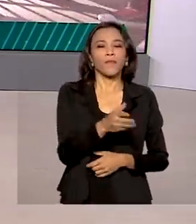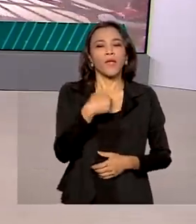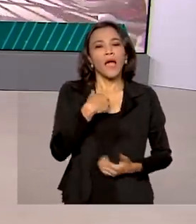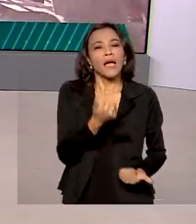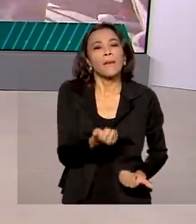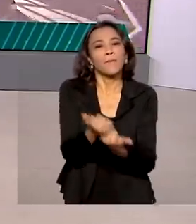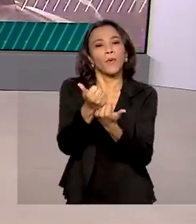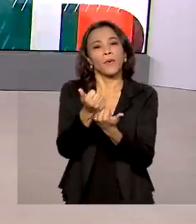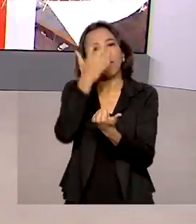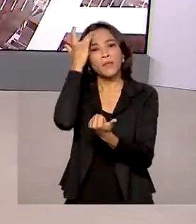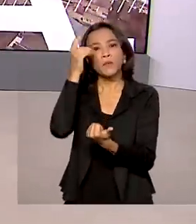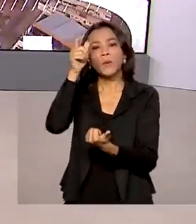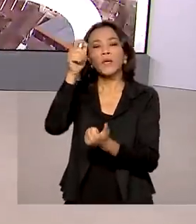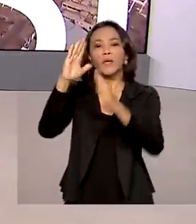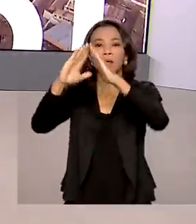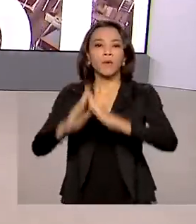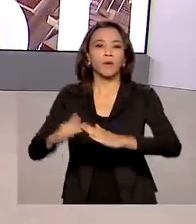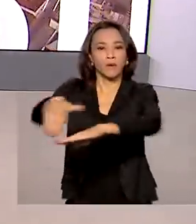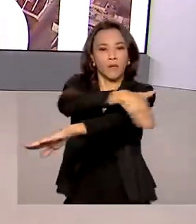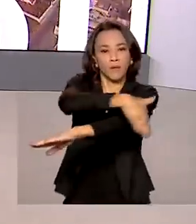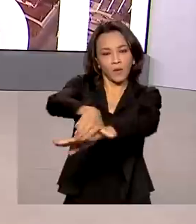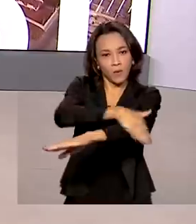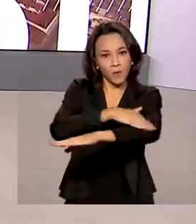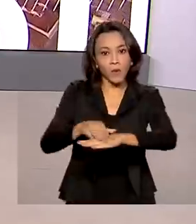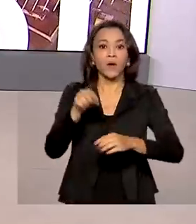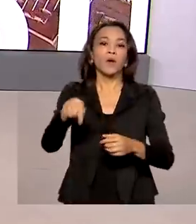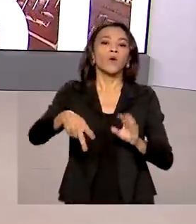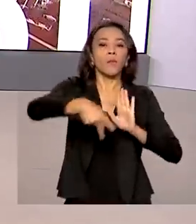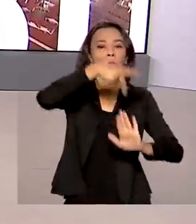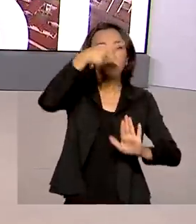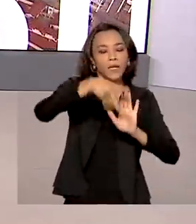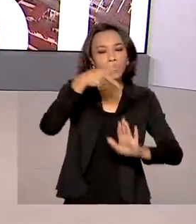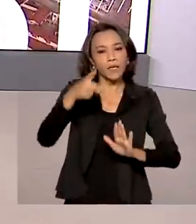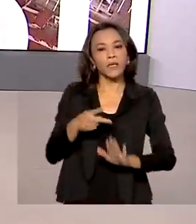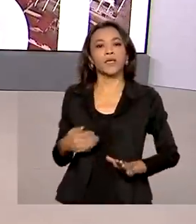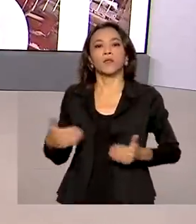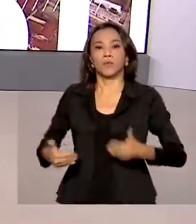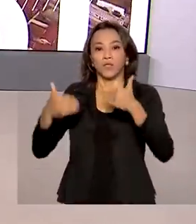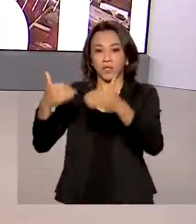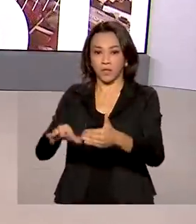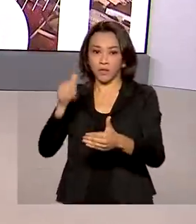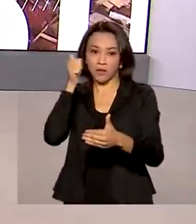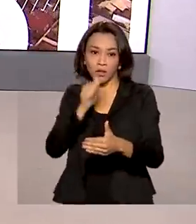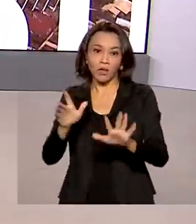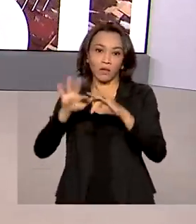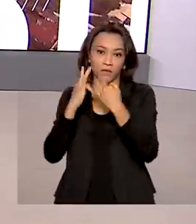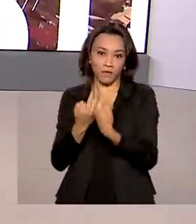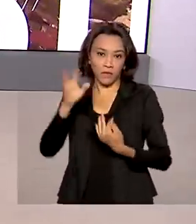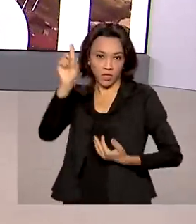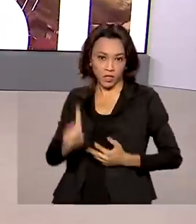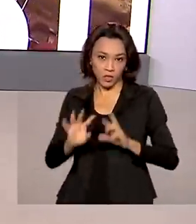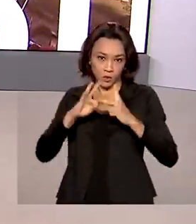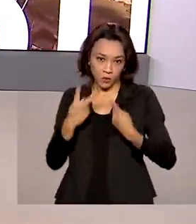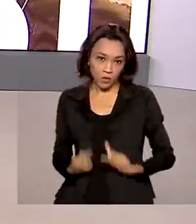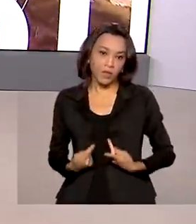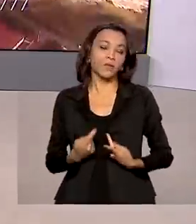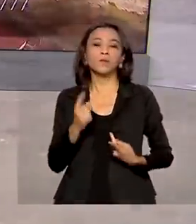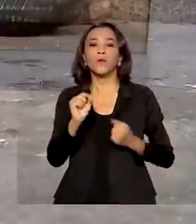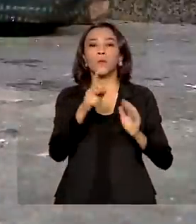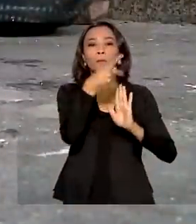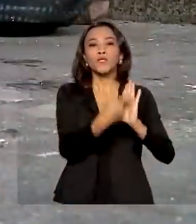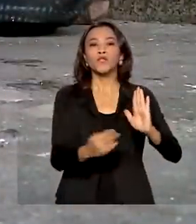situação de rua, uma portaria do Ministério da Mulher, da Família e dos Direitos Humanos lançou o projeto Moradia Primeiro.